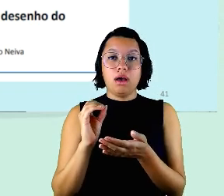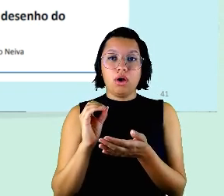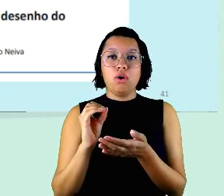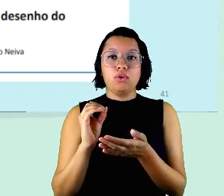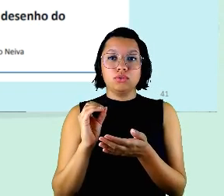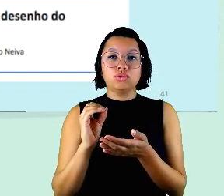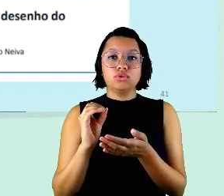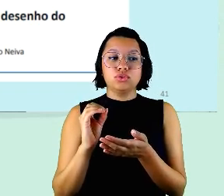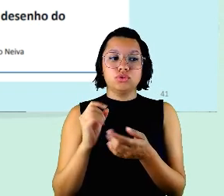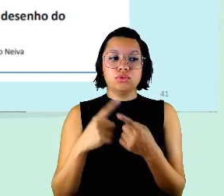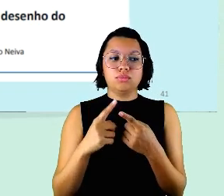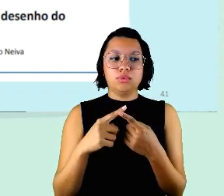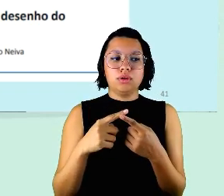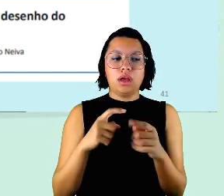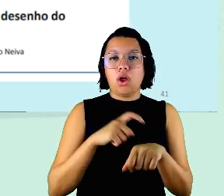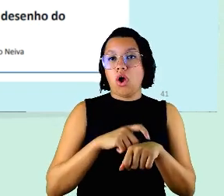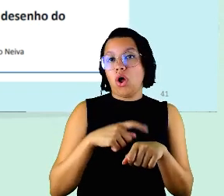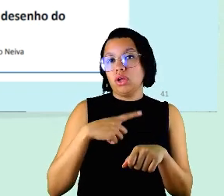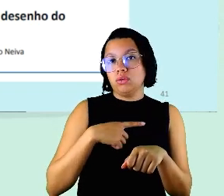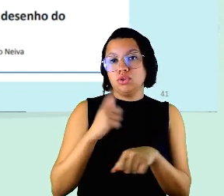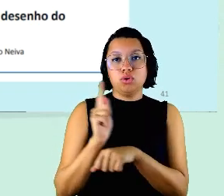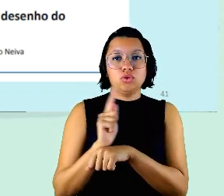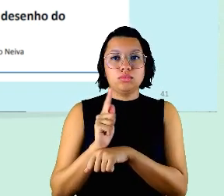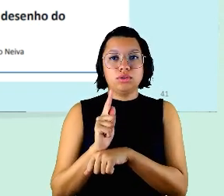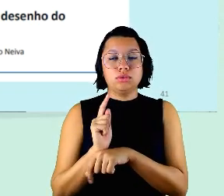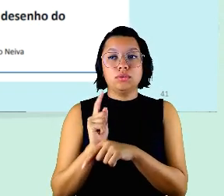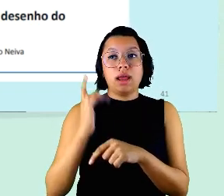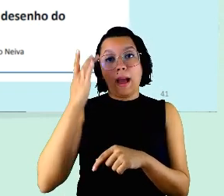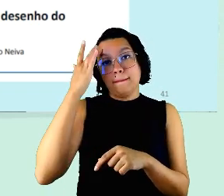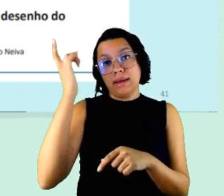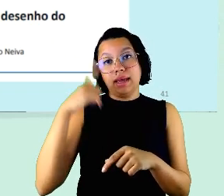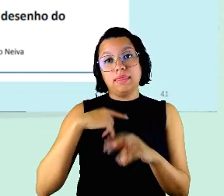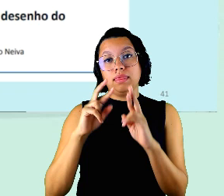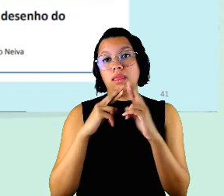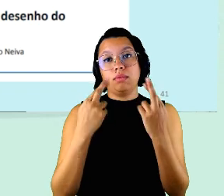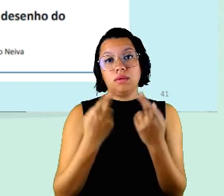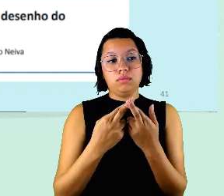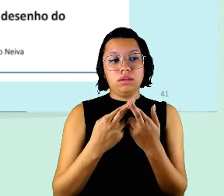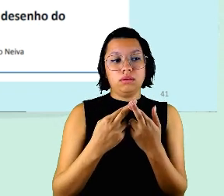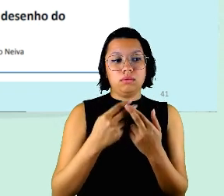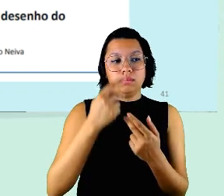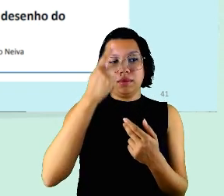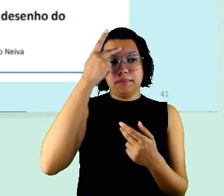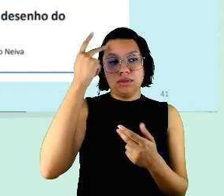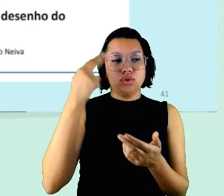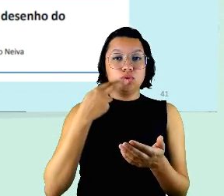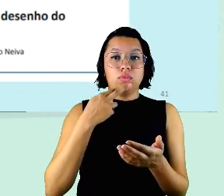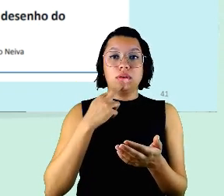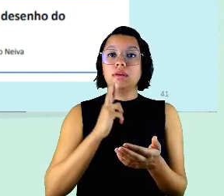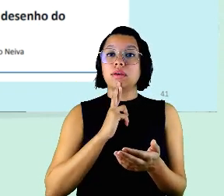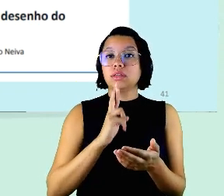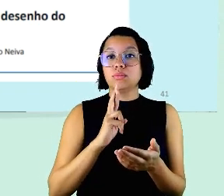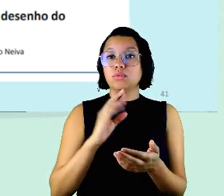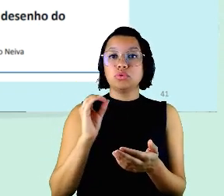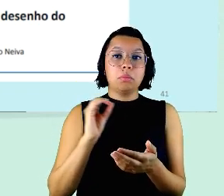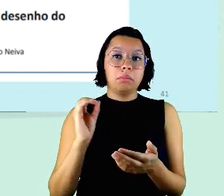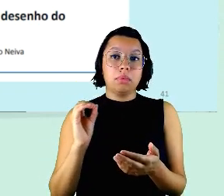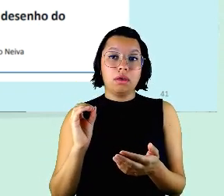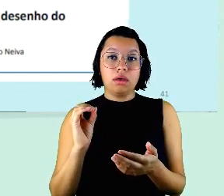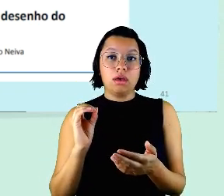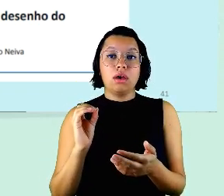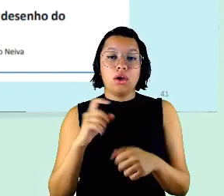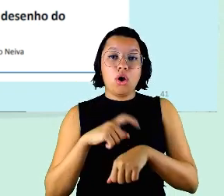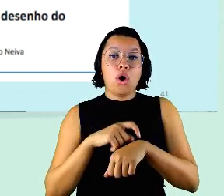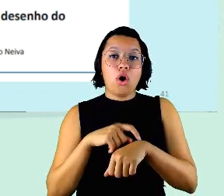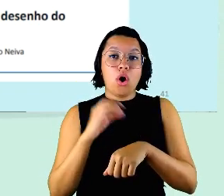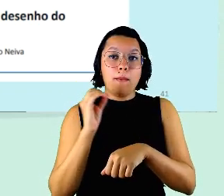gestor dizendo assim olha amanhã não sei que nós vamos ter uma reunião então não sei o que a pessoa respondia meia noite então a questão do